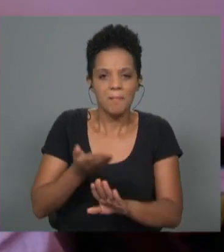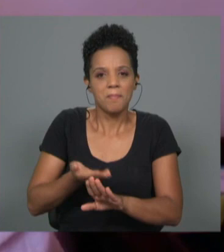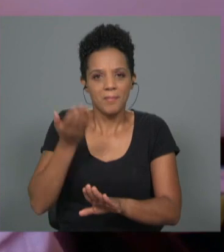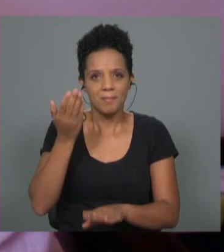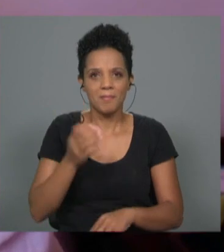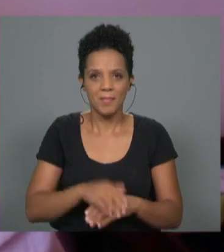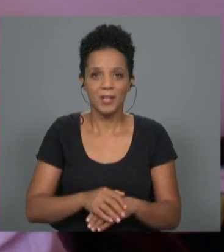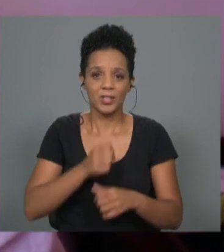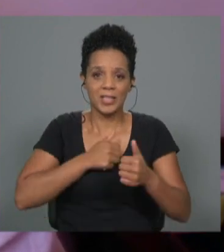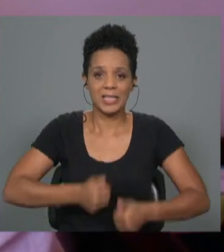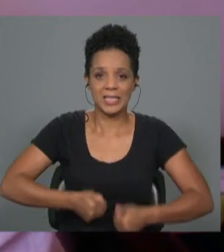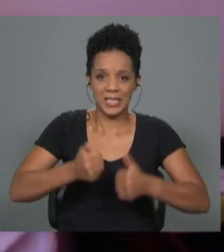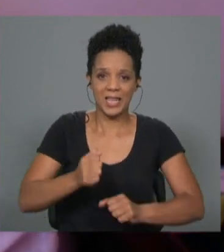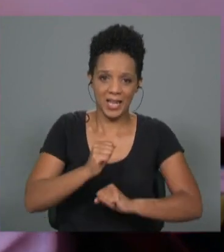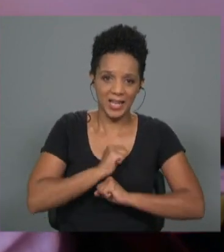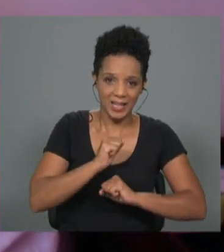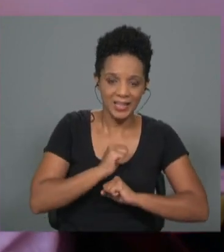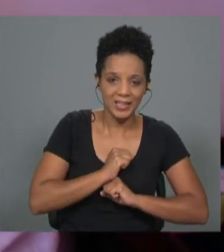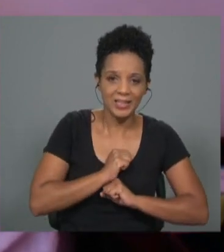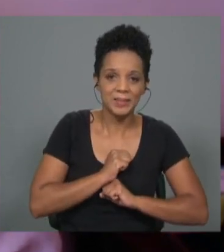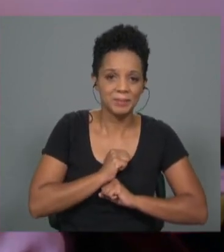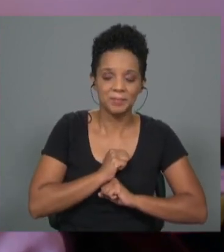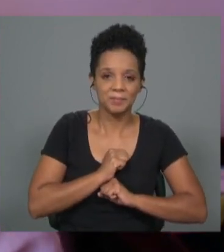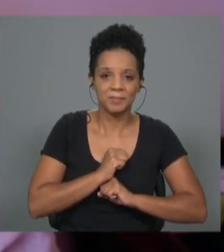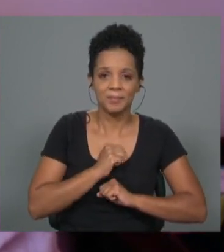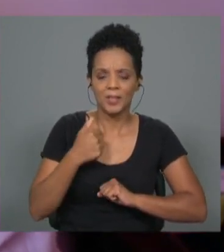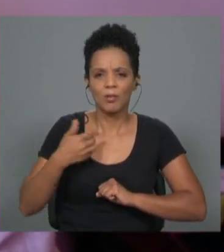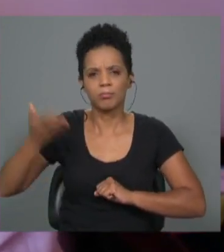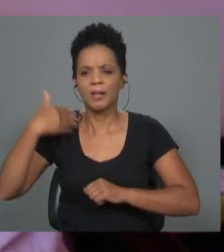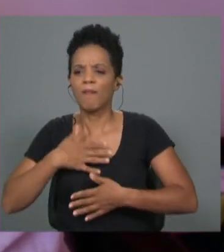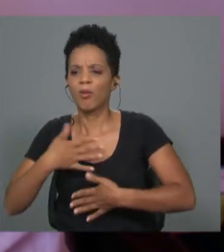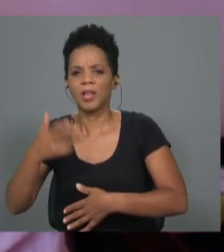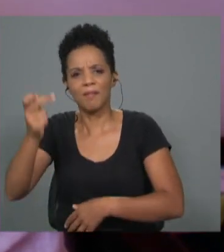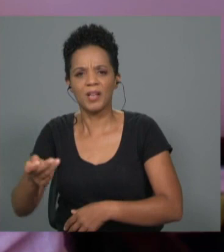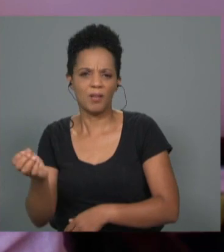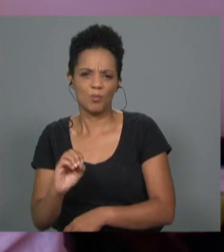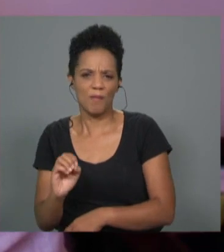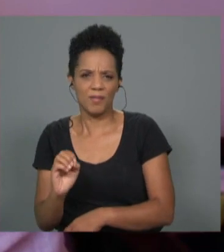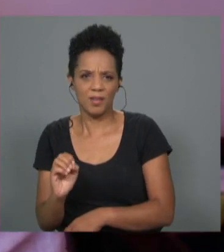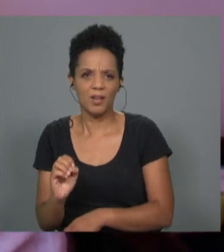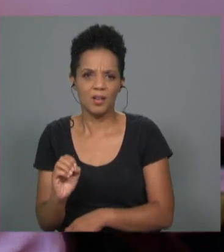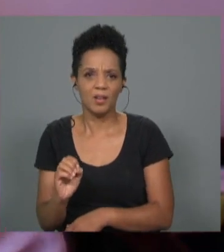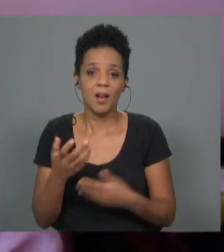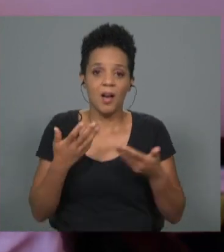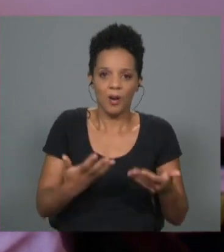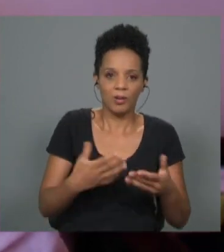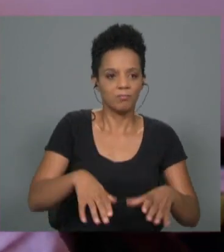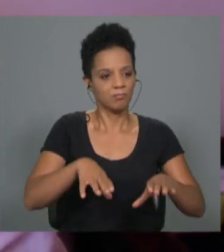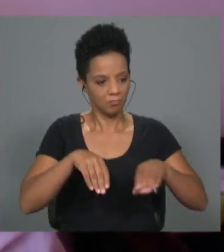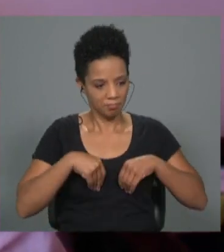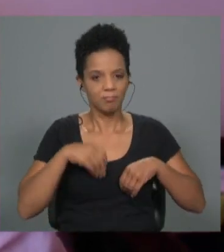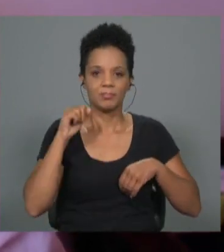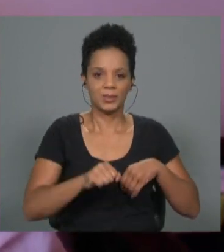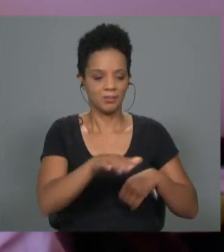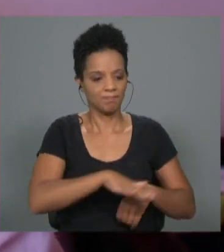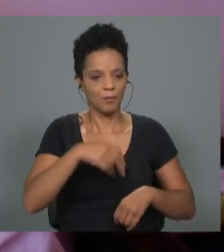cidade, que nem sempre tive esta vontade de cá ficar e agora assumi que este é o sítio